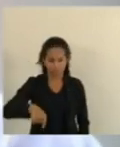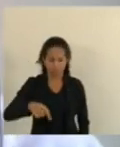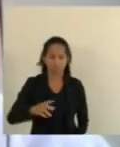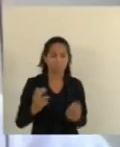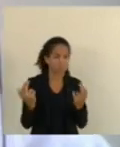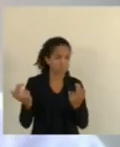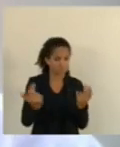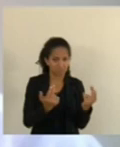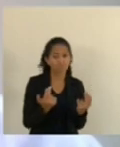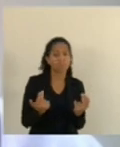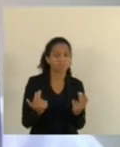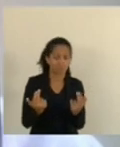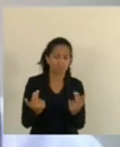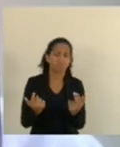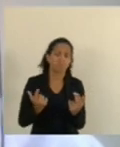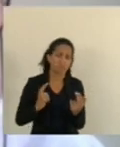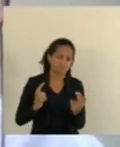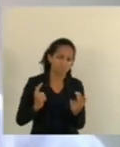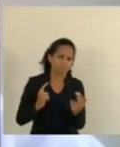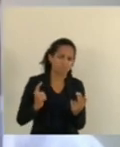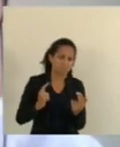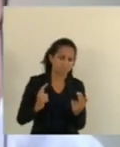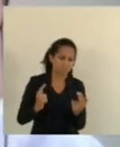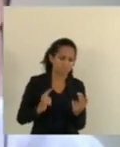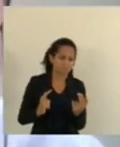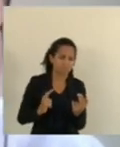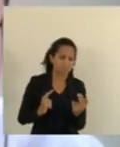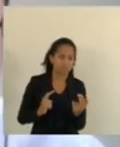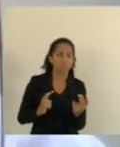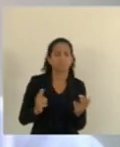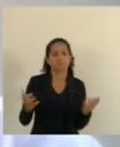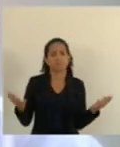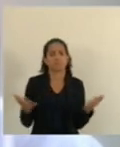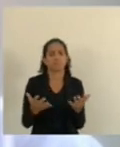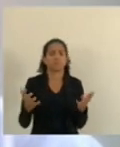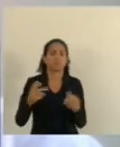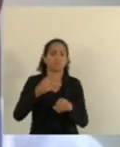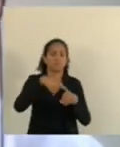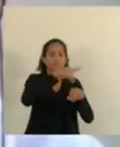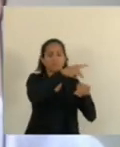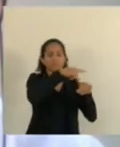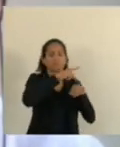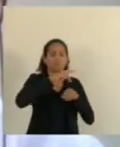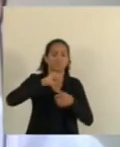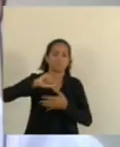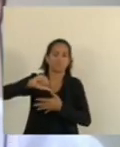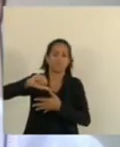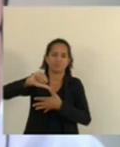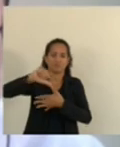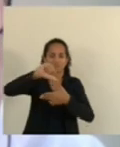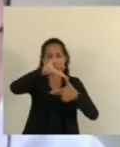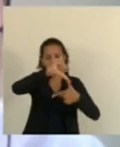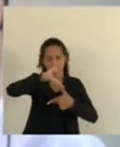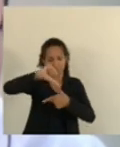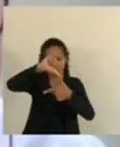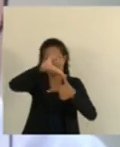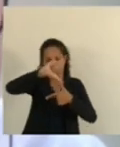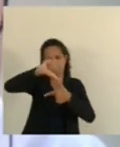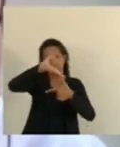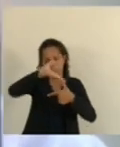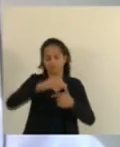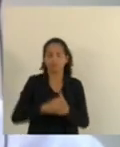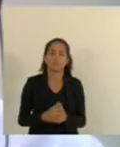Especialmente Considerando Os desdobramentos Dos cenários Dos países Latino-americanos E a temática